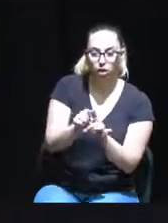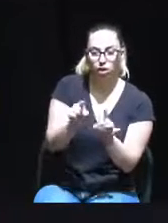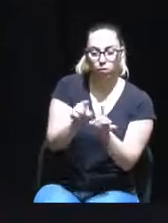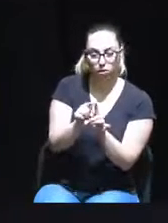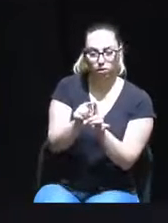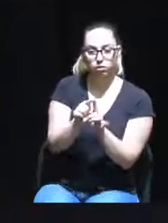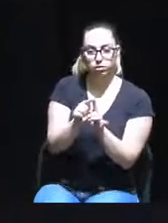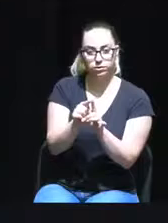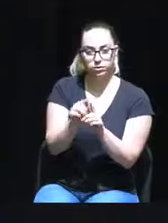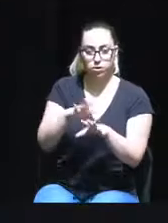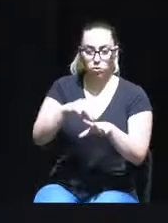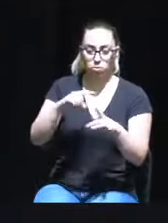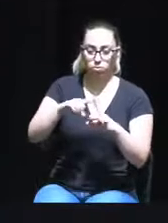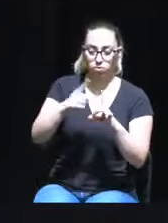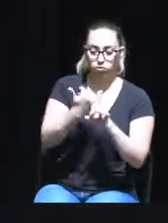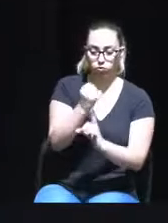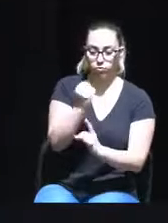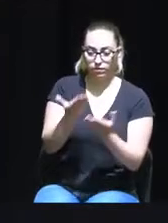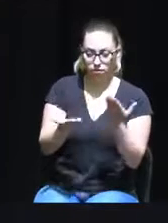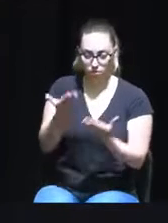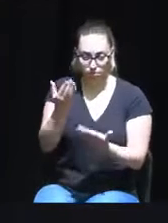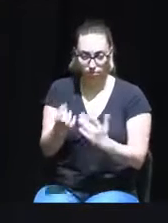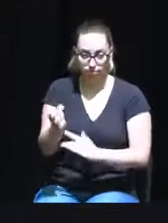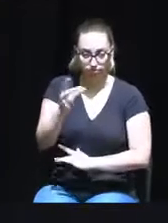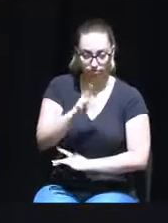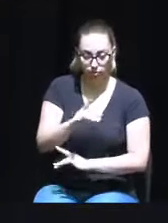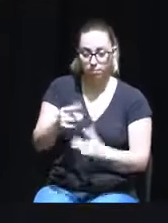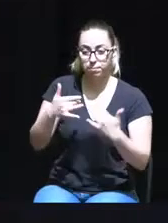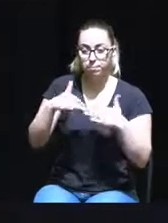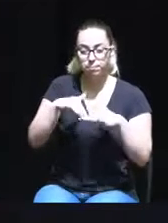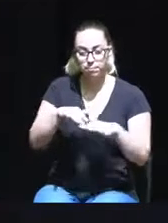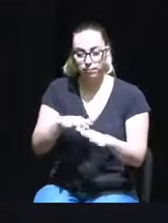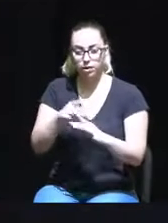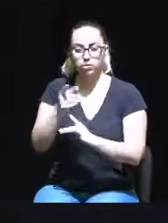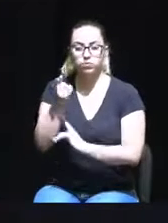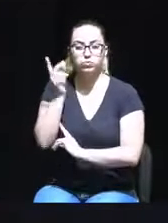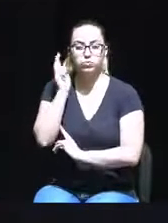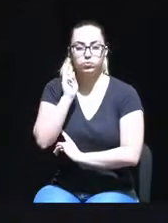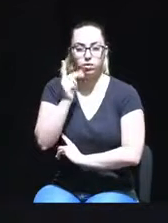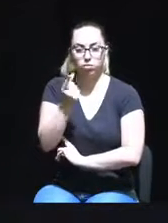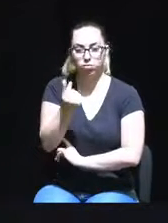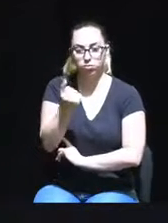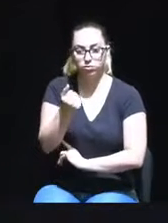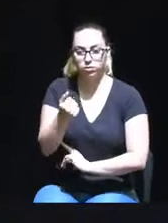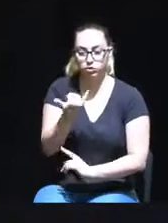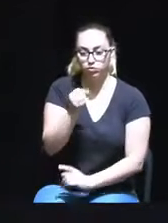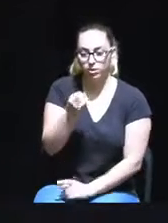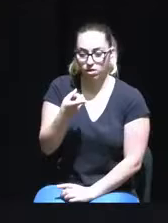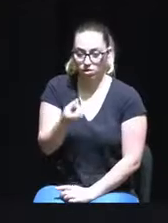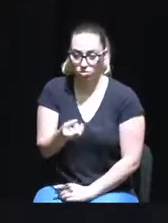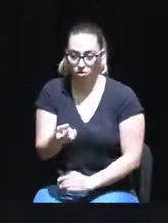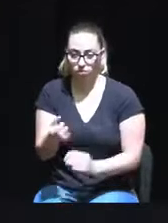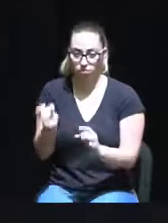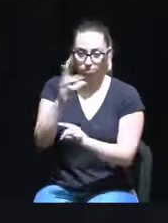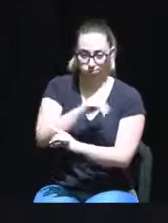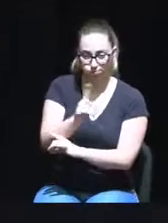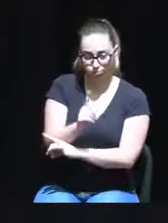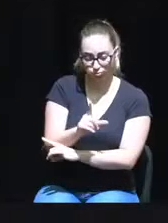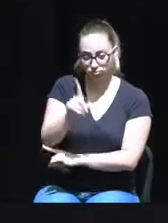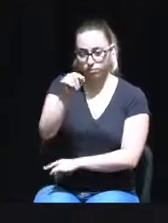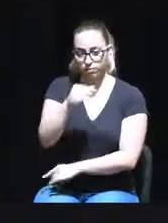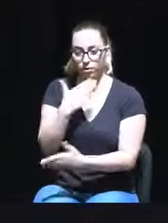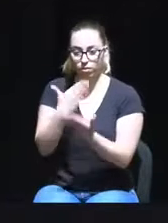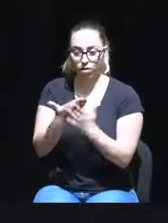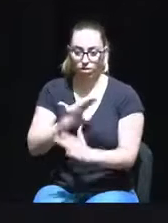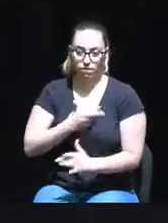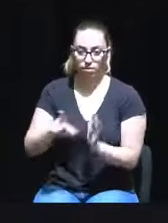inflexão face a 2020, os valores não deverão comprometer a tendência de redução registrada desde 2009, apresentando também